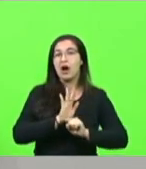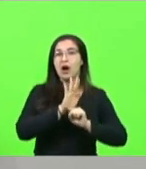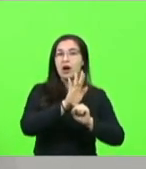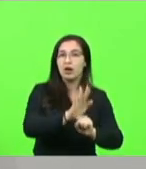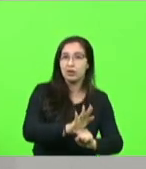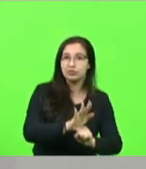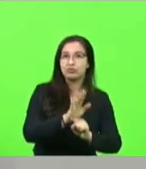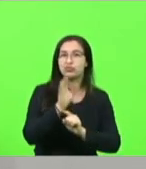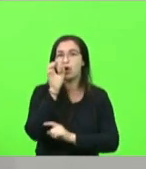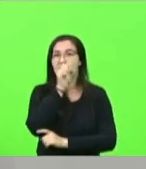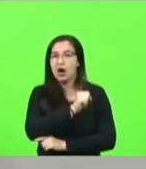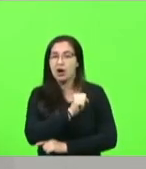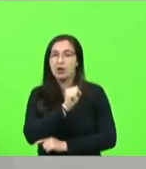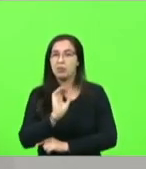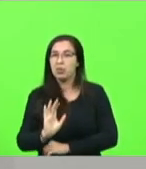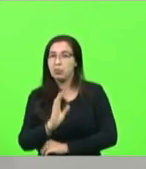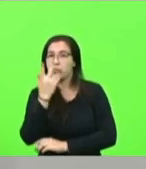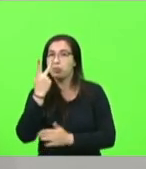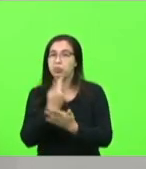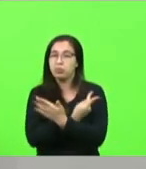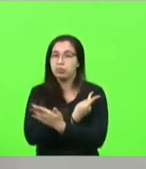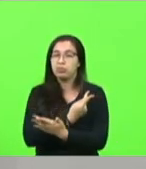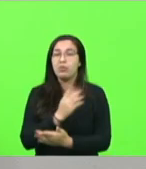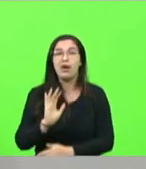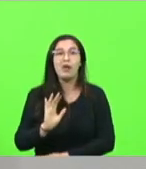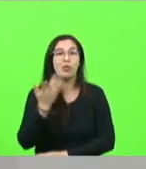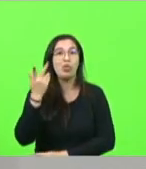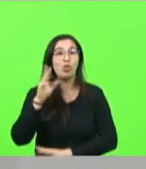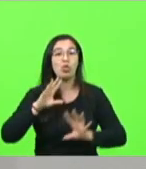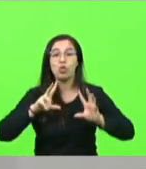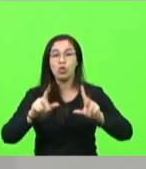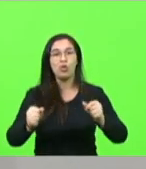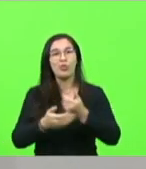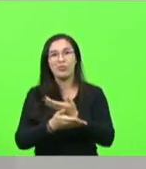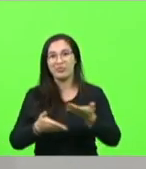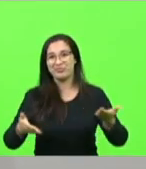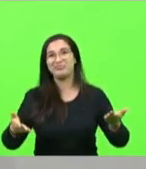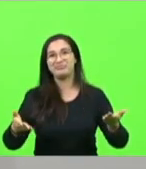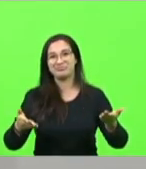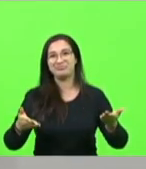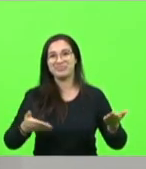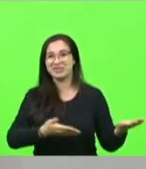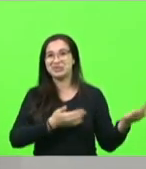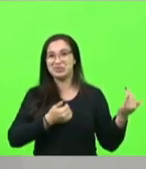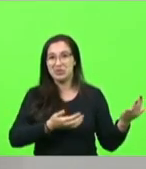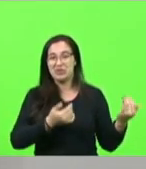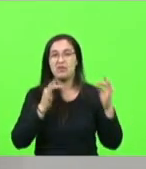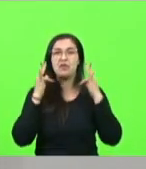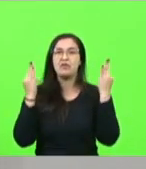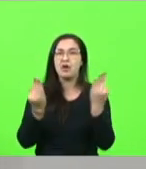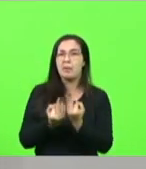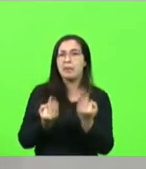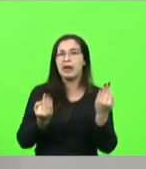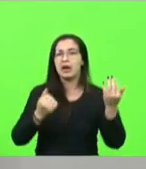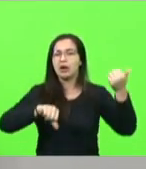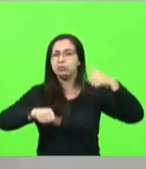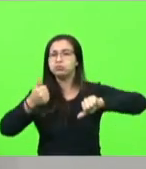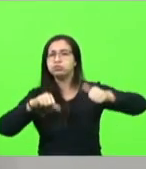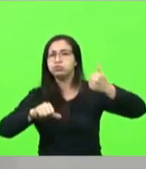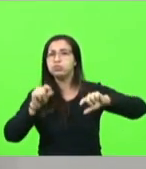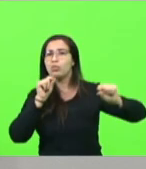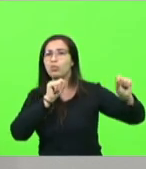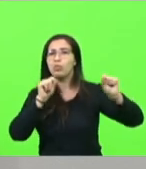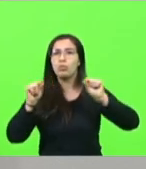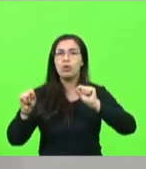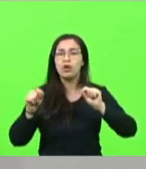hoje isso acontece com todos os nossos beneficiários. As famílias são avaliadas e, havendo alguém